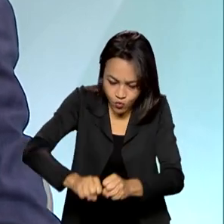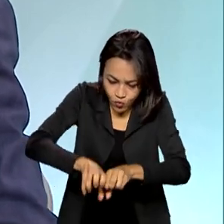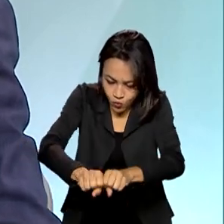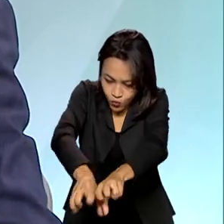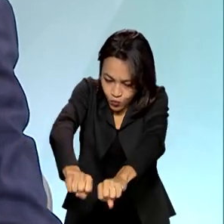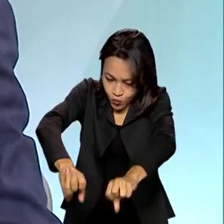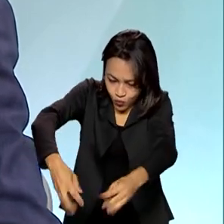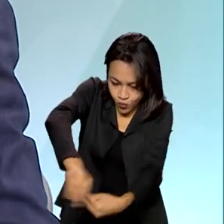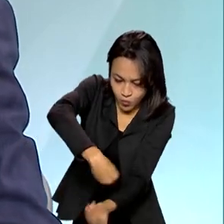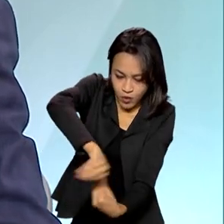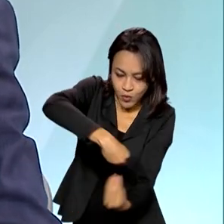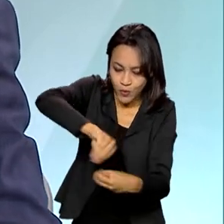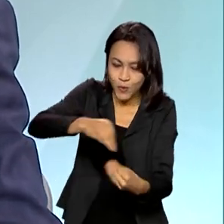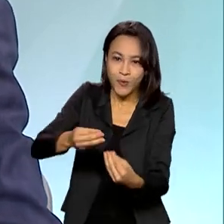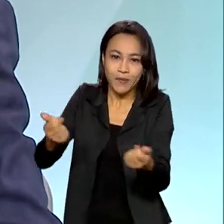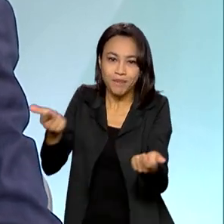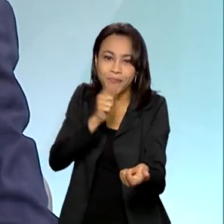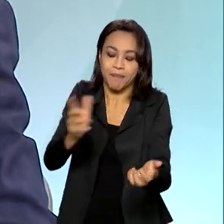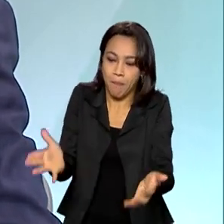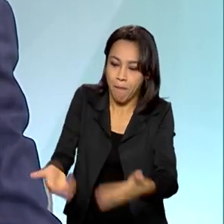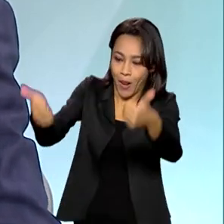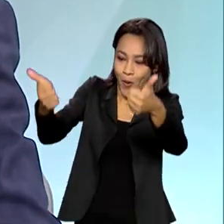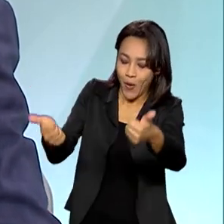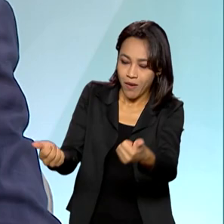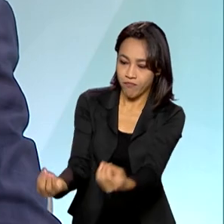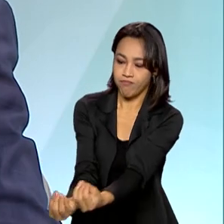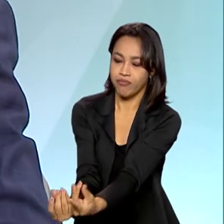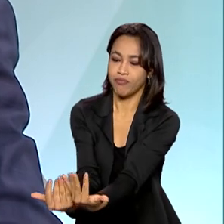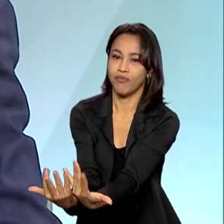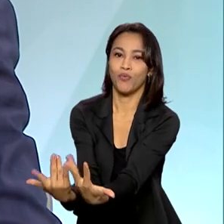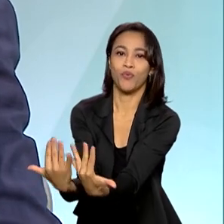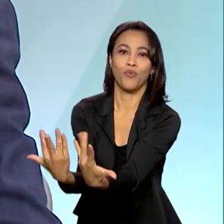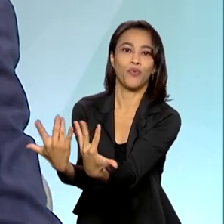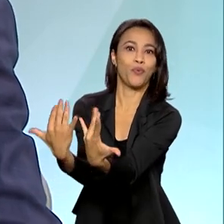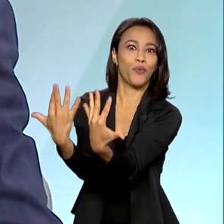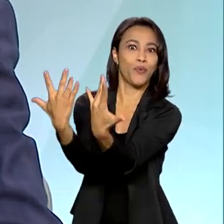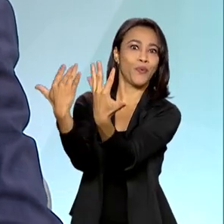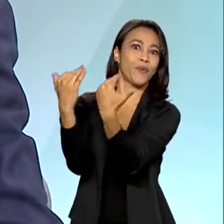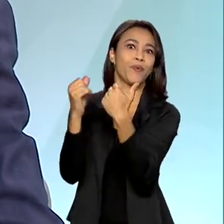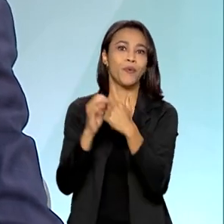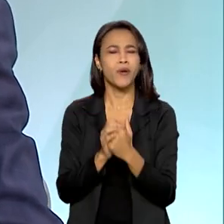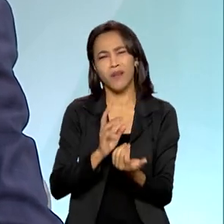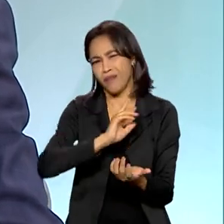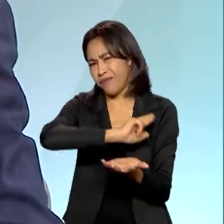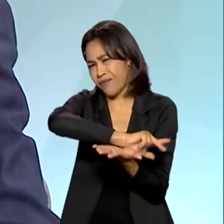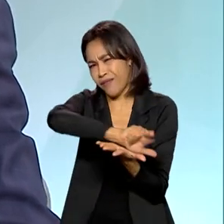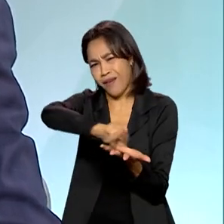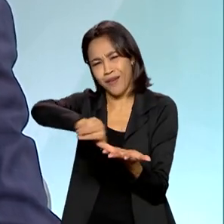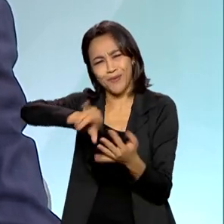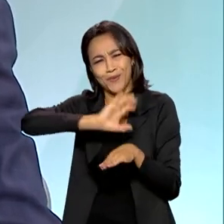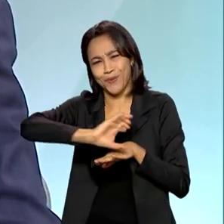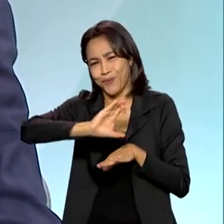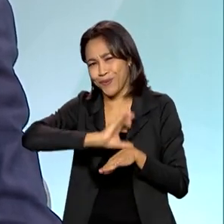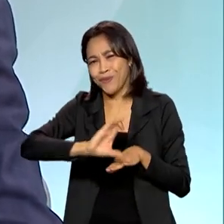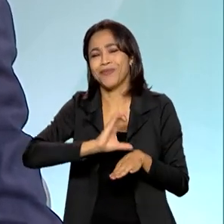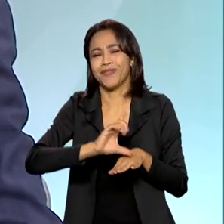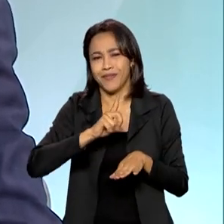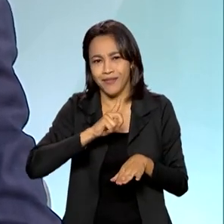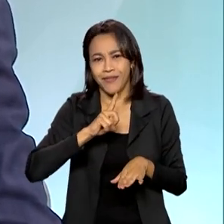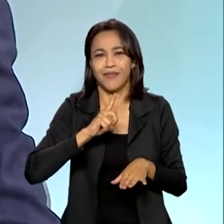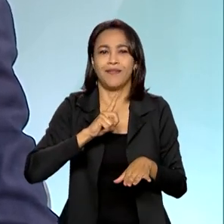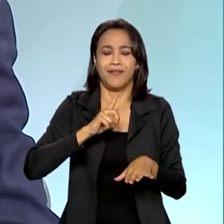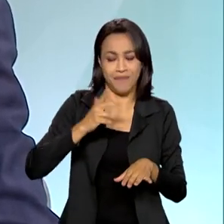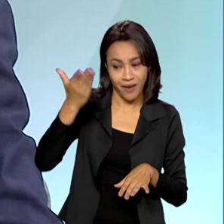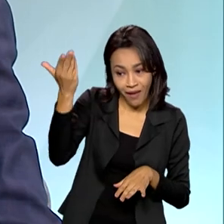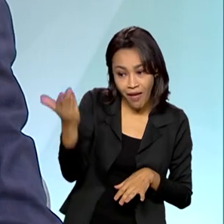para que a gente possa melhorar a eficiência na lavoura, enfim, e uma série de outros cursos e treinamentos para que